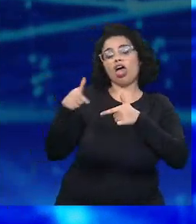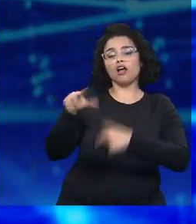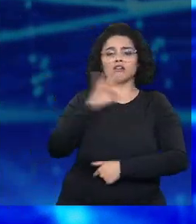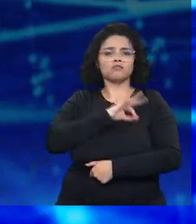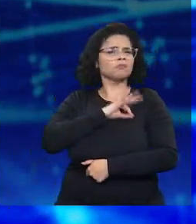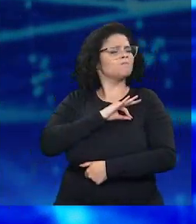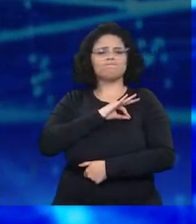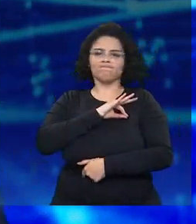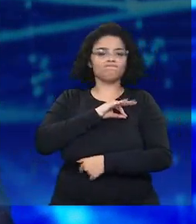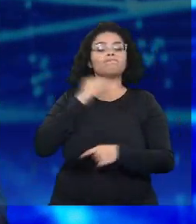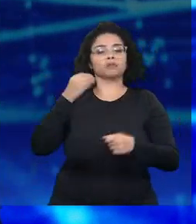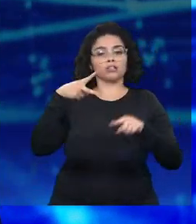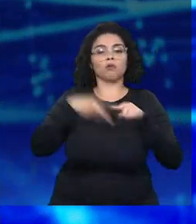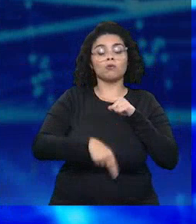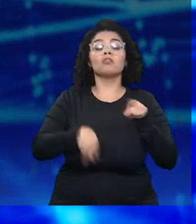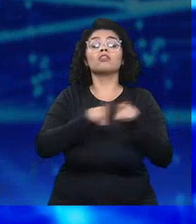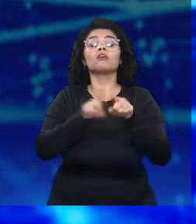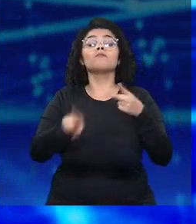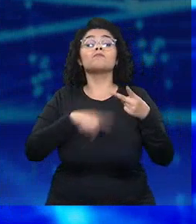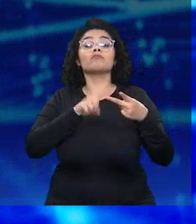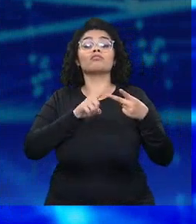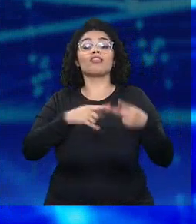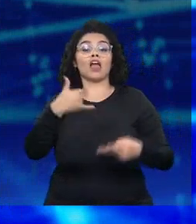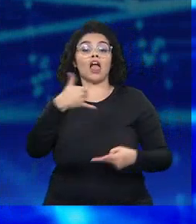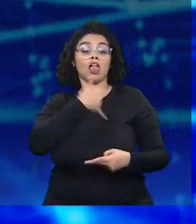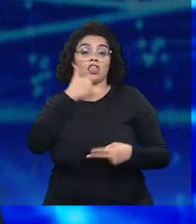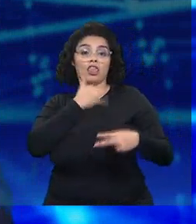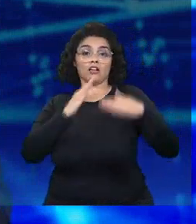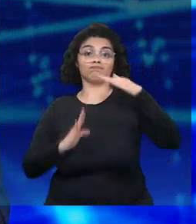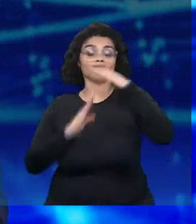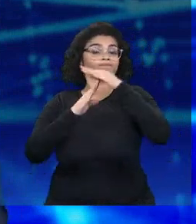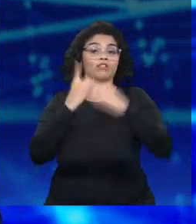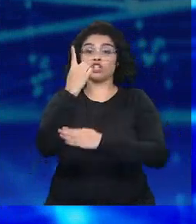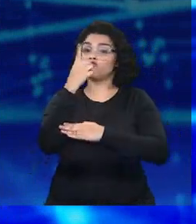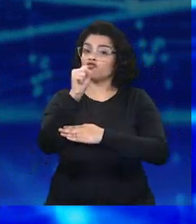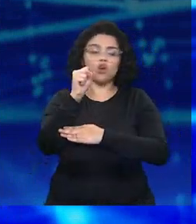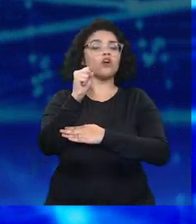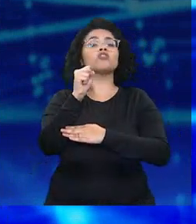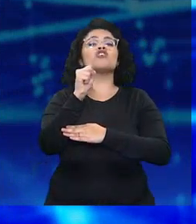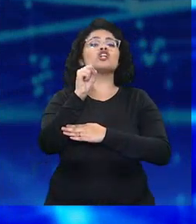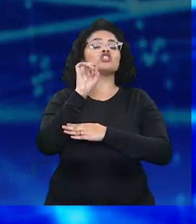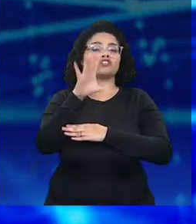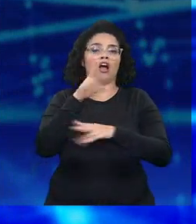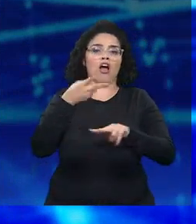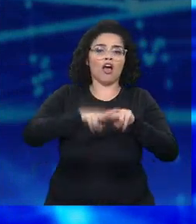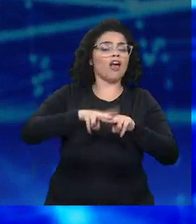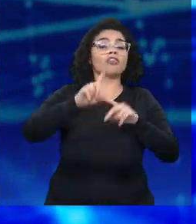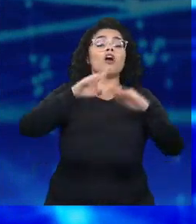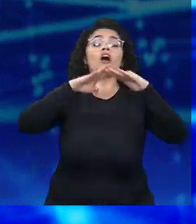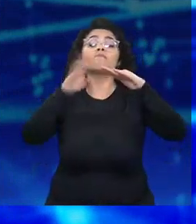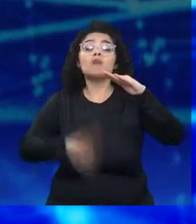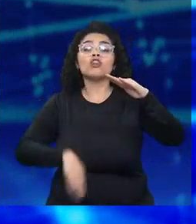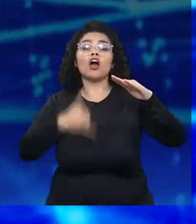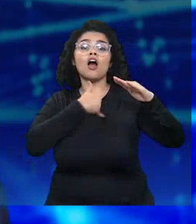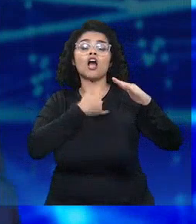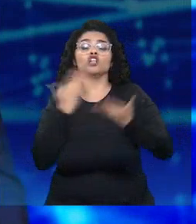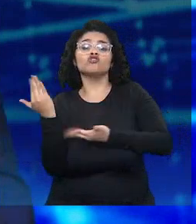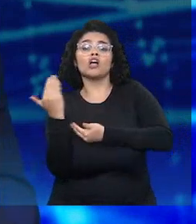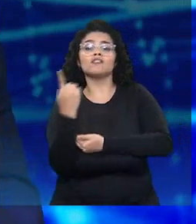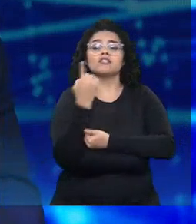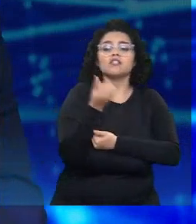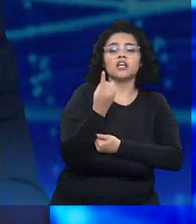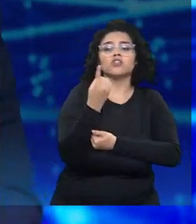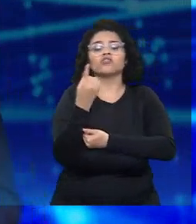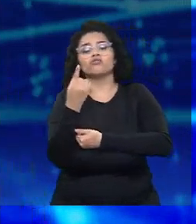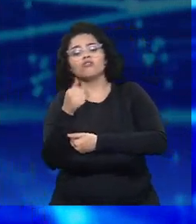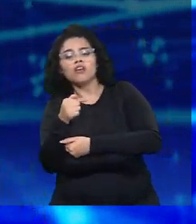E a segunda coisa é a redução da maioridade penal para desestimular o uso de menores infratores na realização